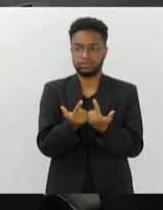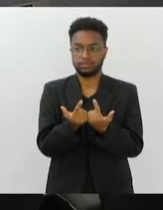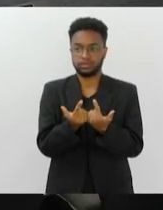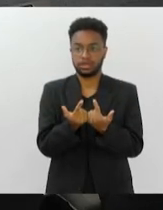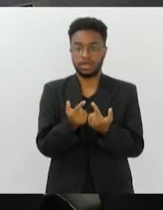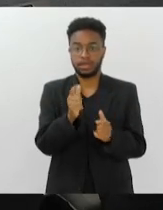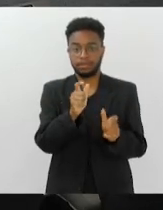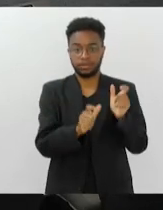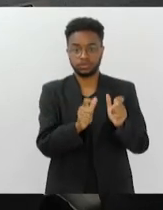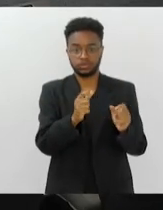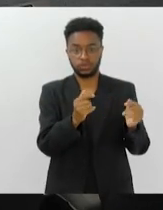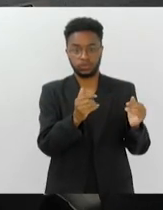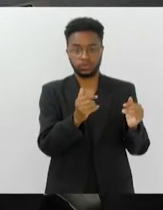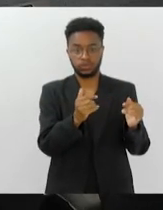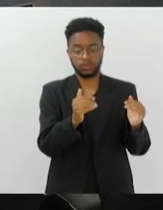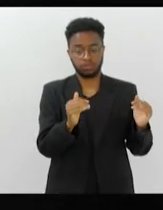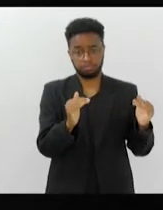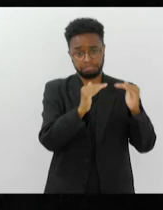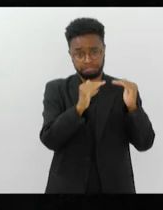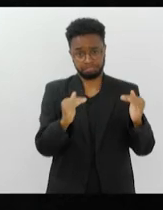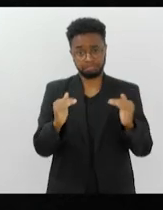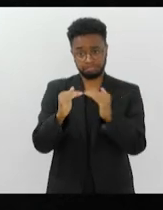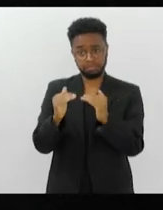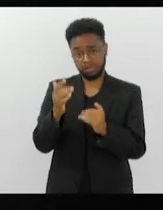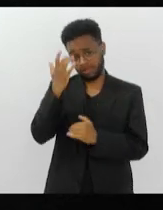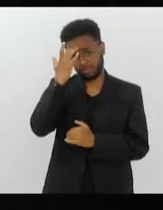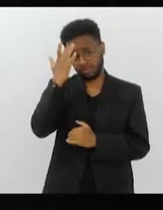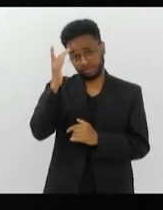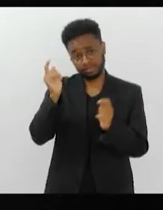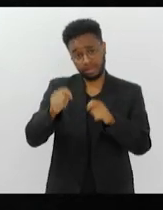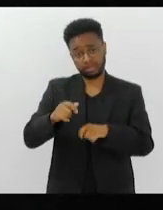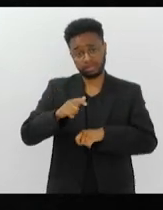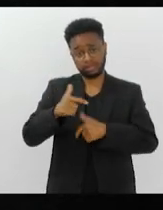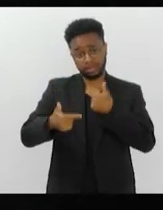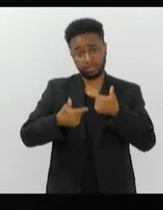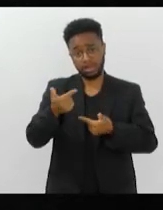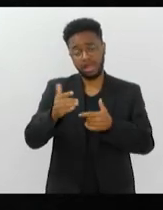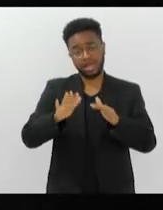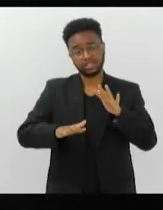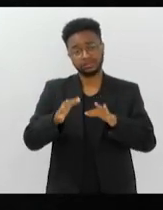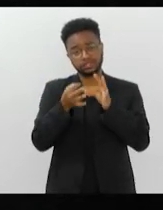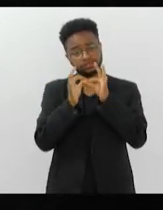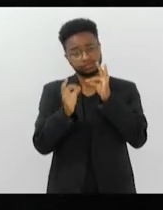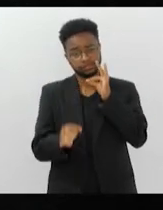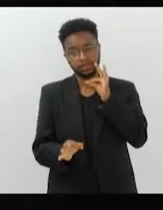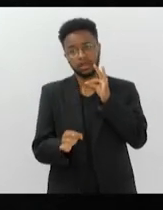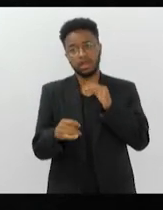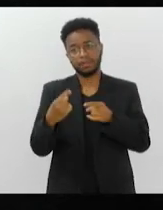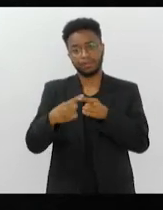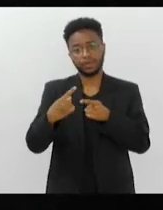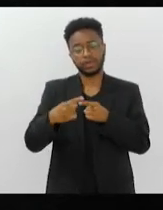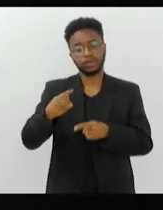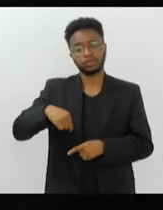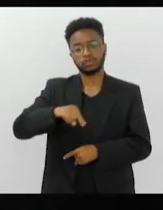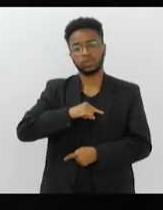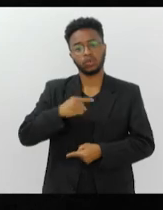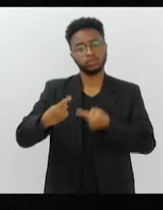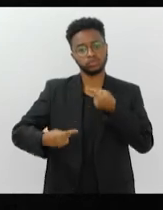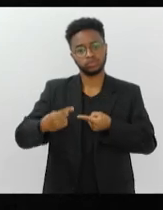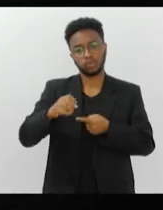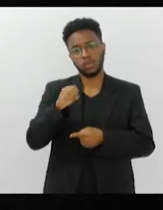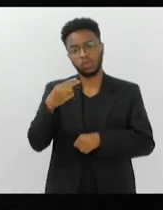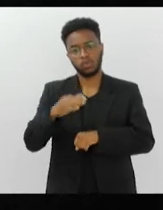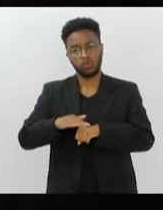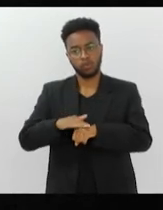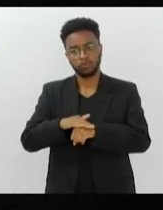ideias, fica muito mais fácil trabalhar. Às vezes a se estende mais o tempo do que nós estamos debatendo ou conversando,